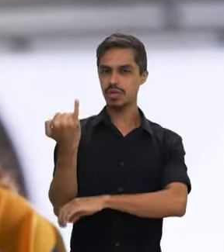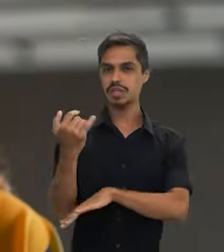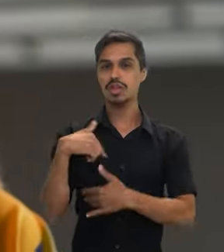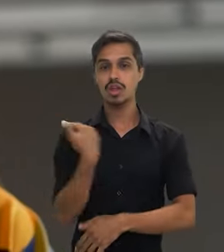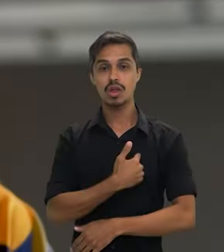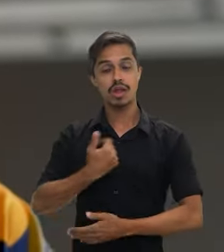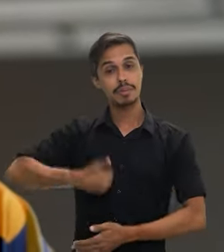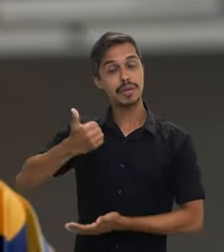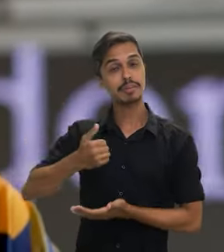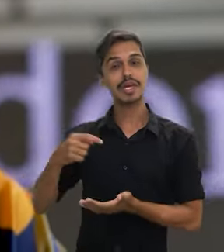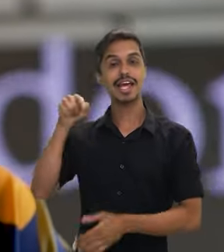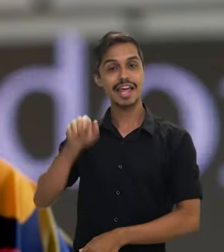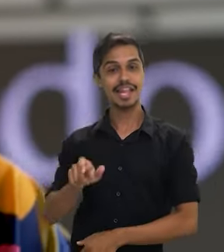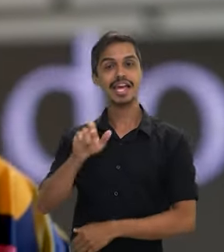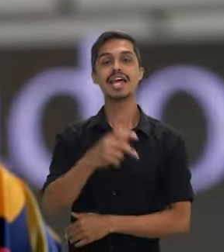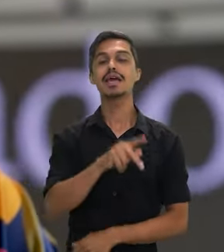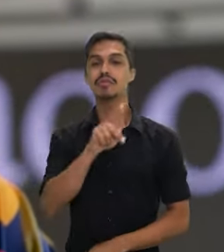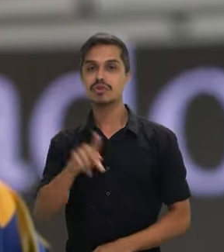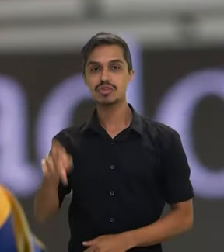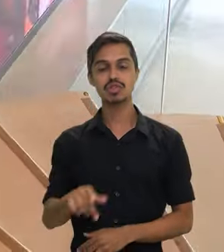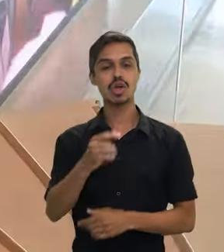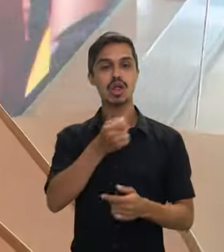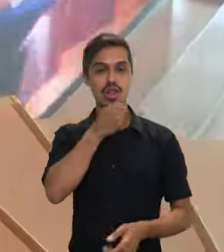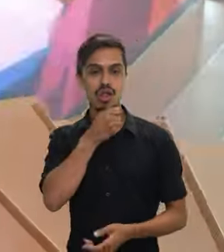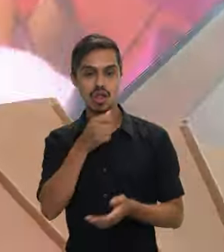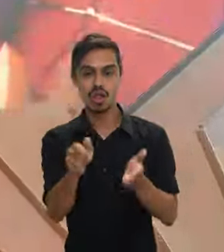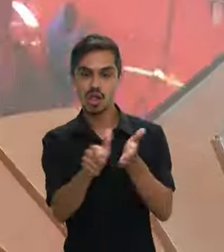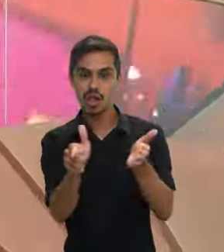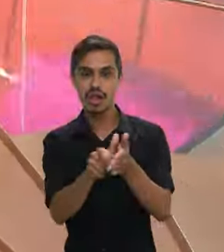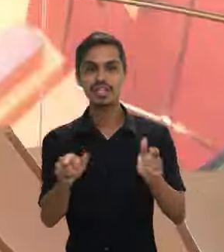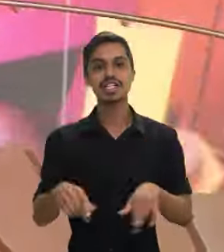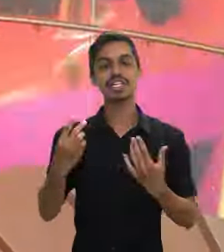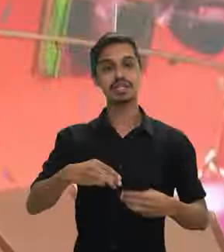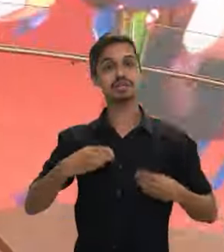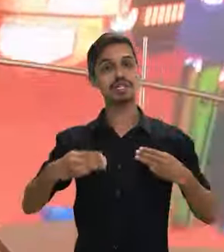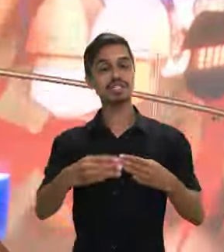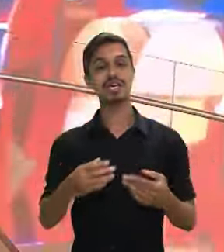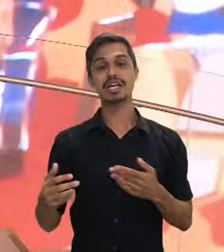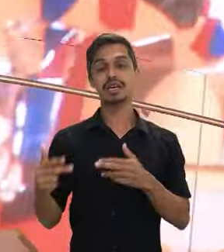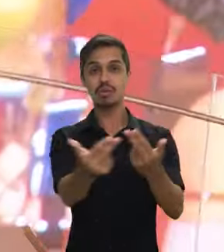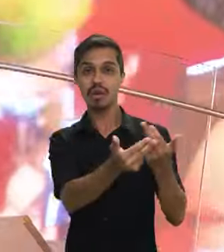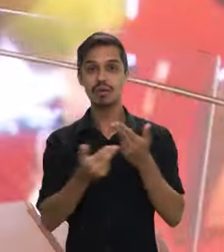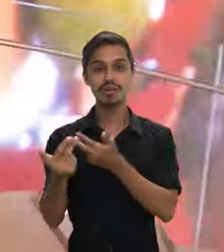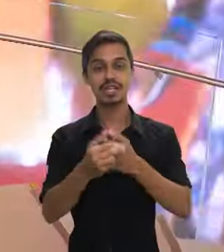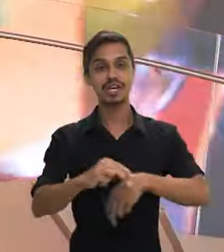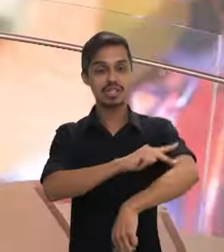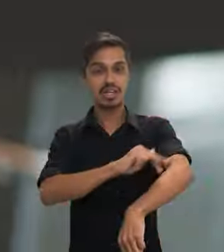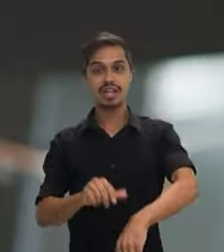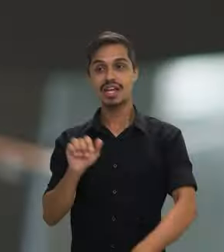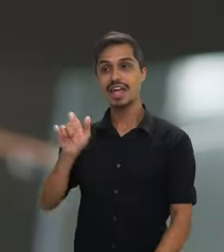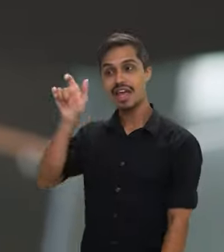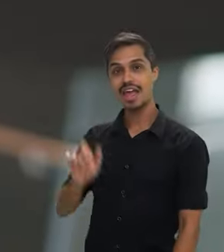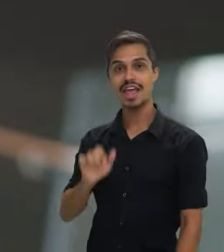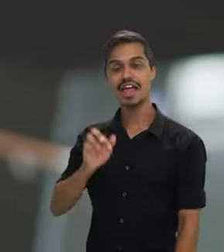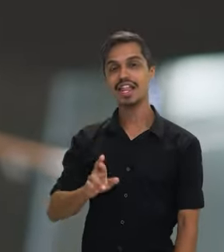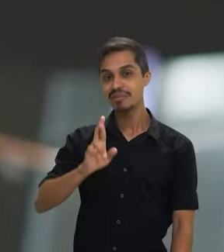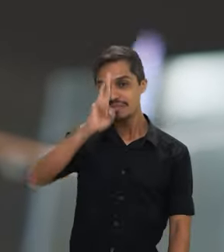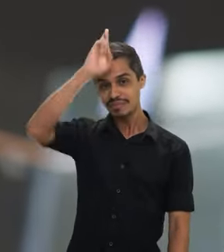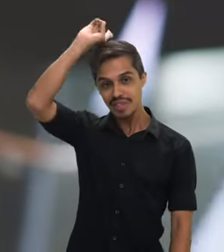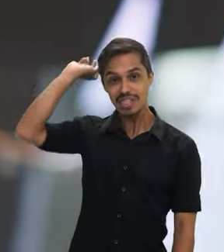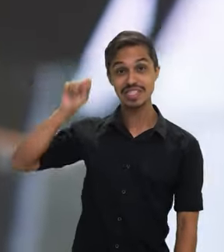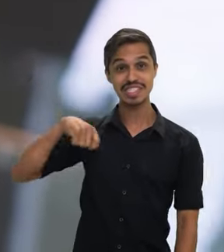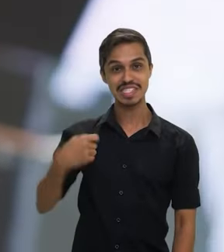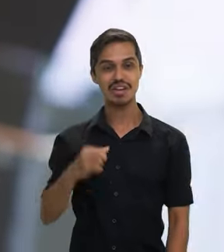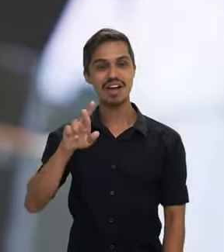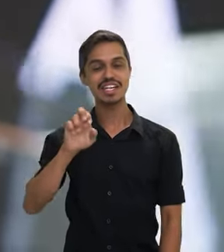A nossa primeira convidada é professora, jornalista e ministra da igualdade racial, Aniele Franco, que